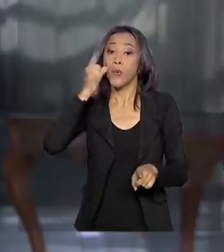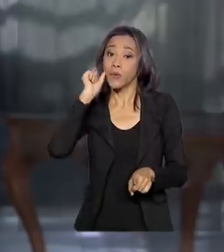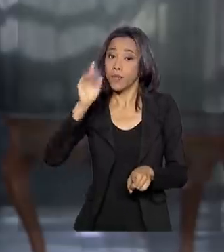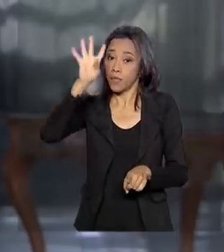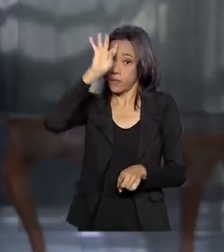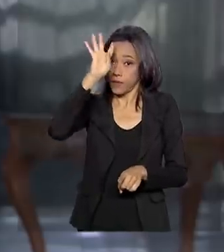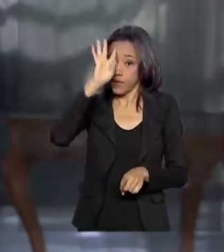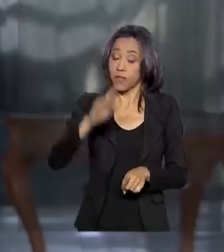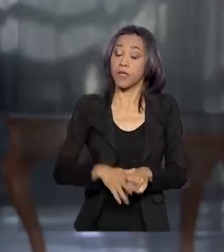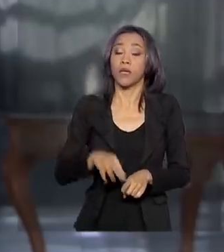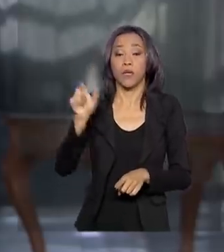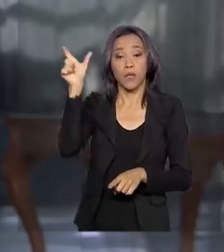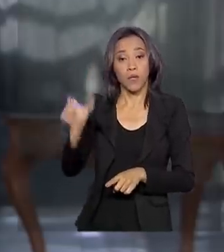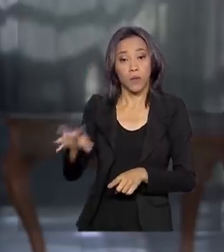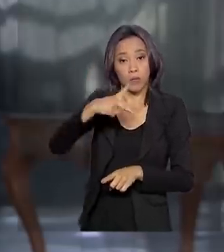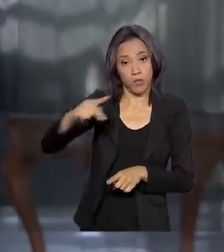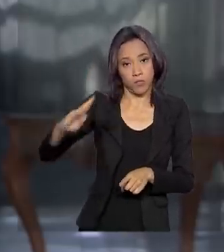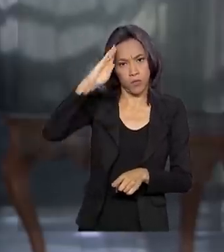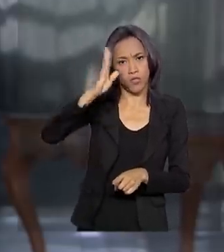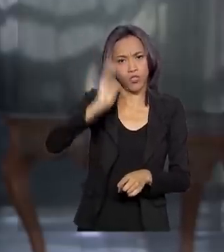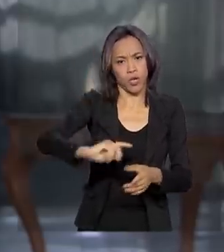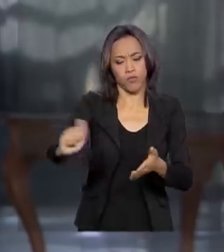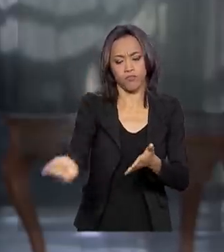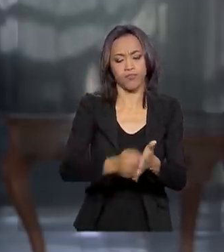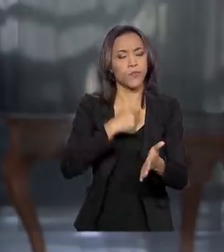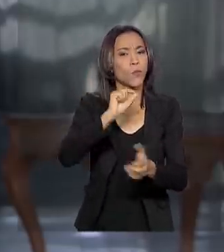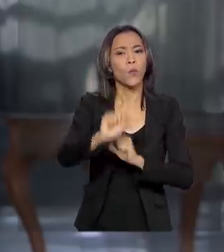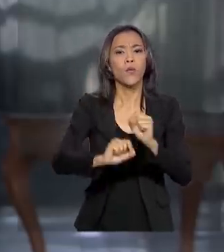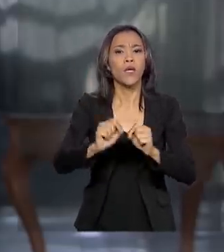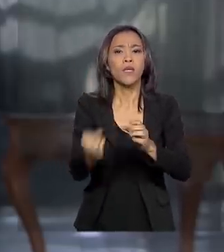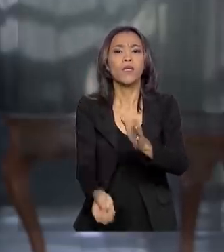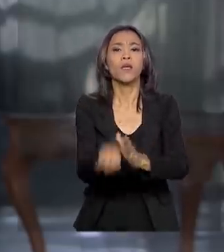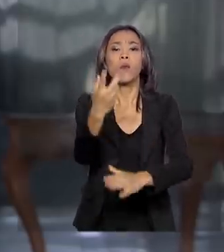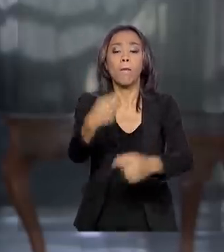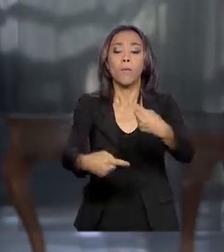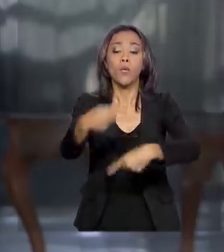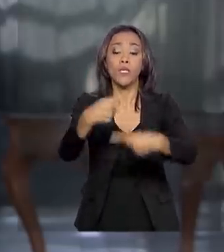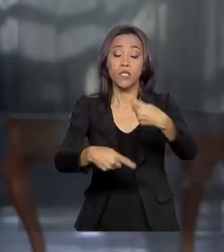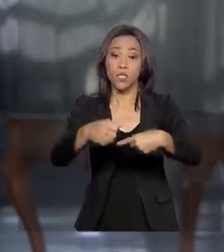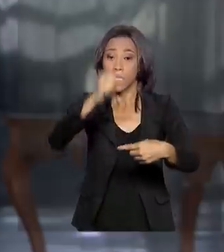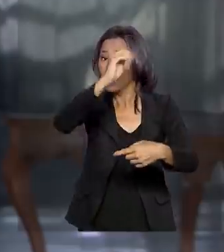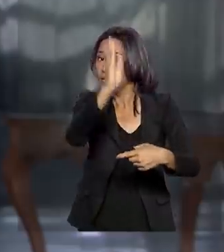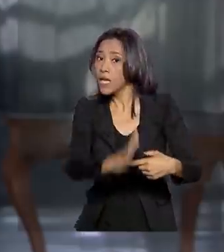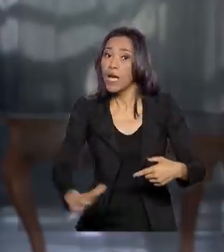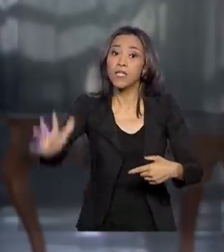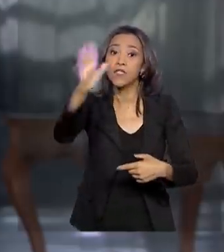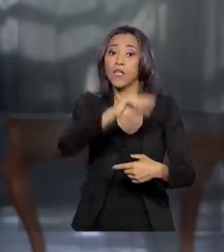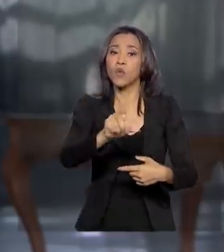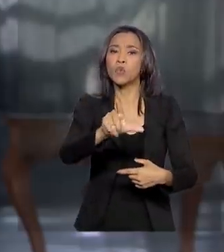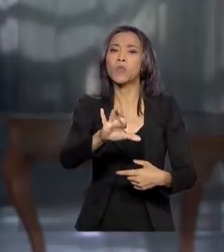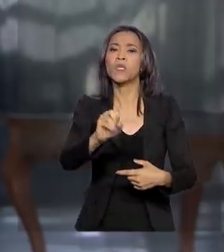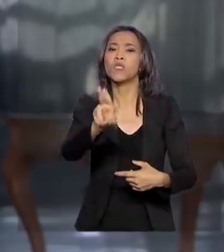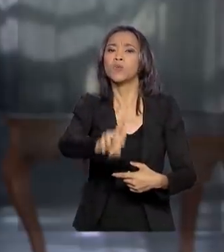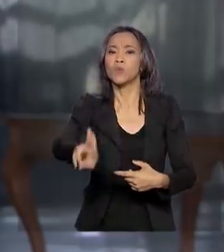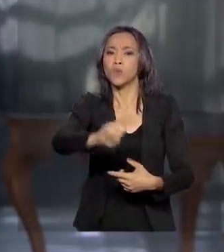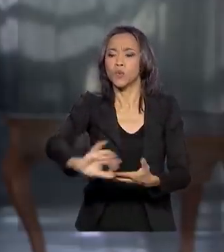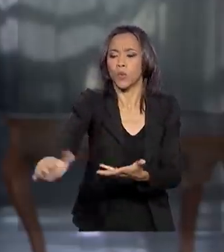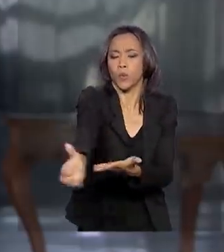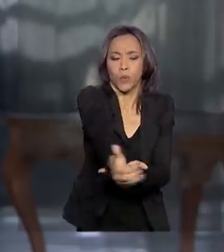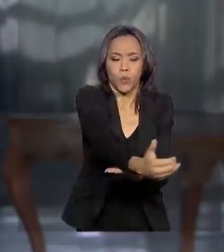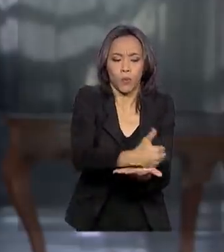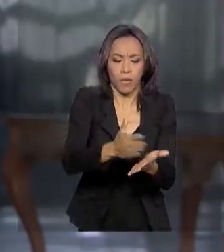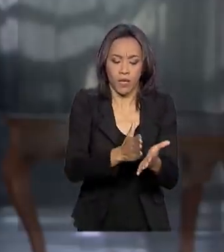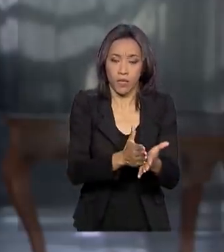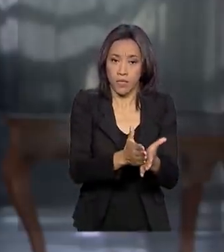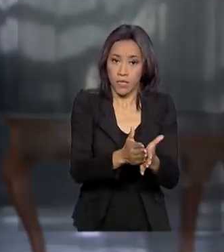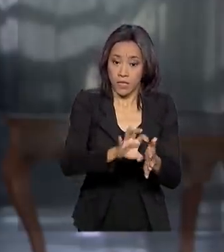regulamentou a lei que estabelece a política nacional de resíduos sólidos. E foram anunciados recursos para o programa